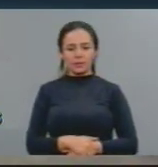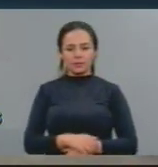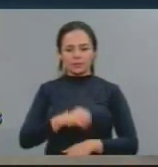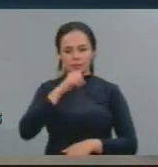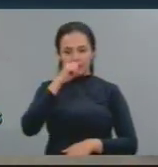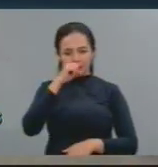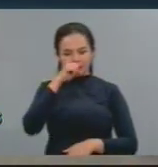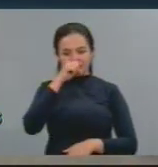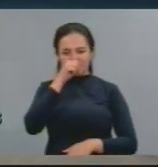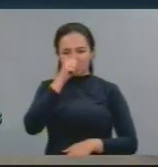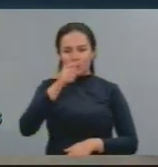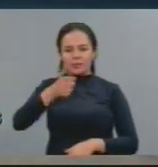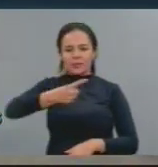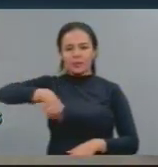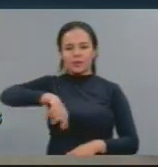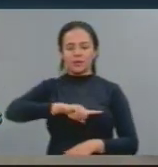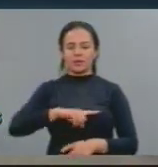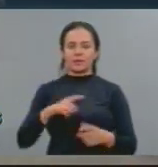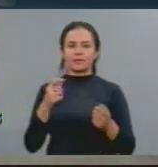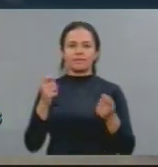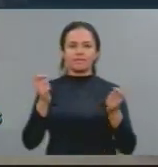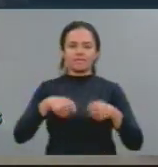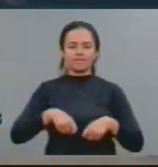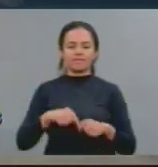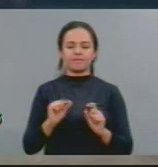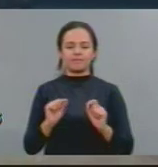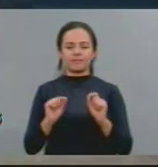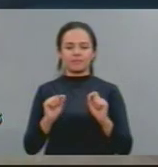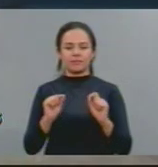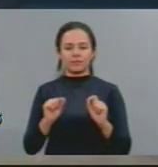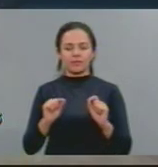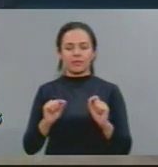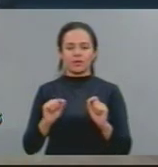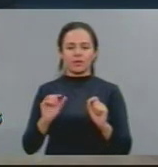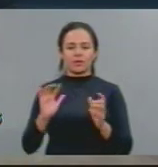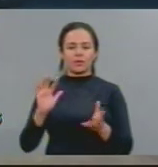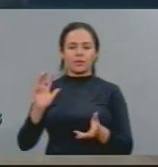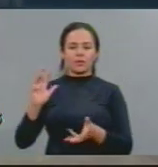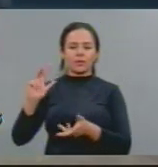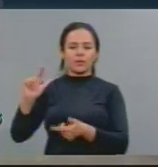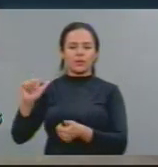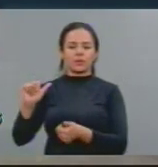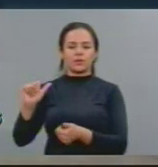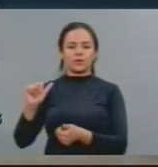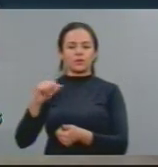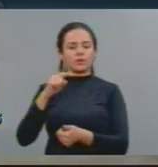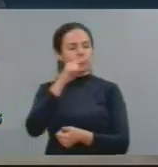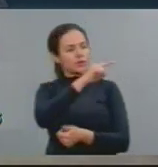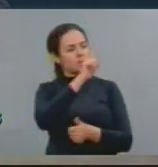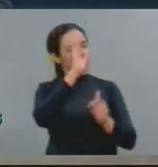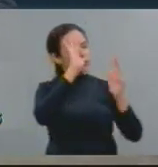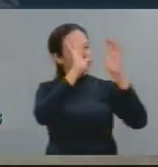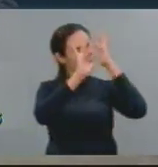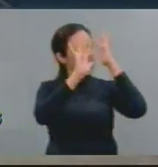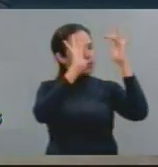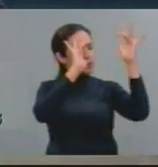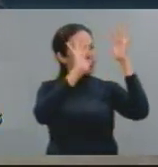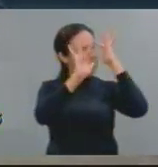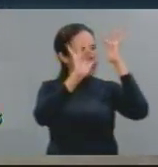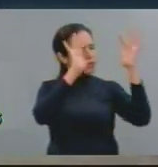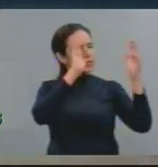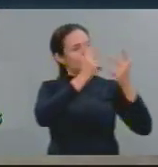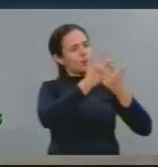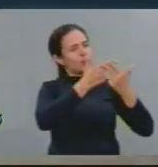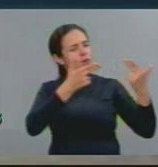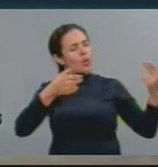possibilidade de viver no mundo que V. Exª. Sônia com a forma